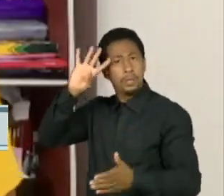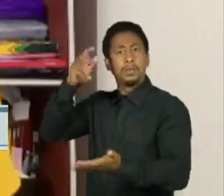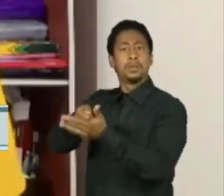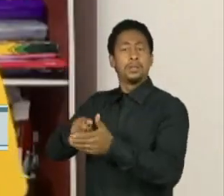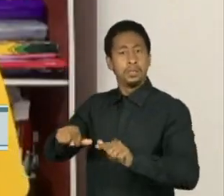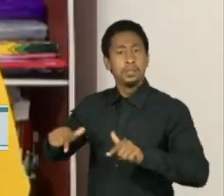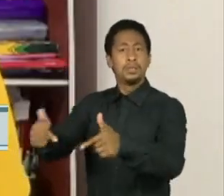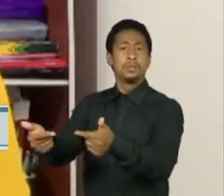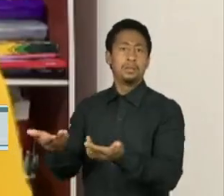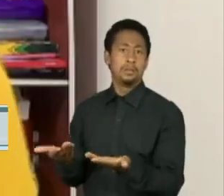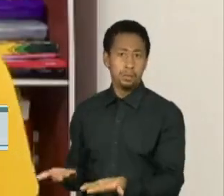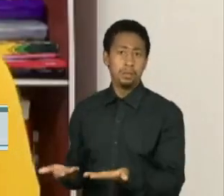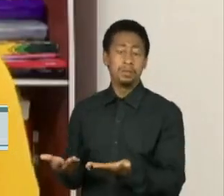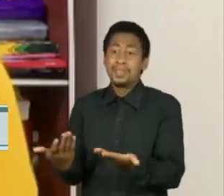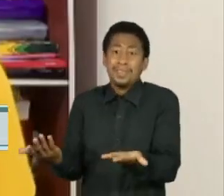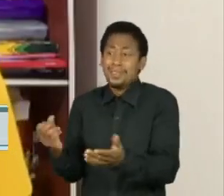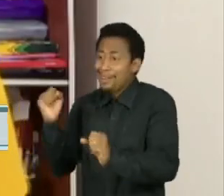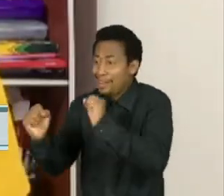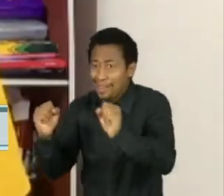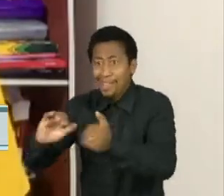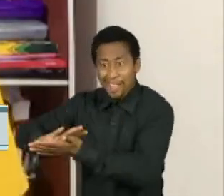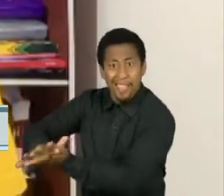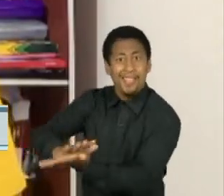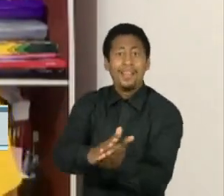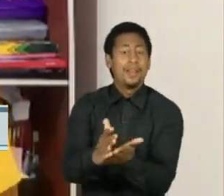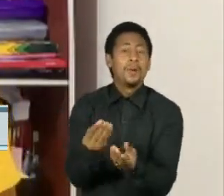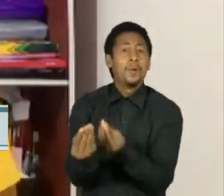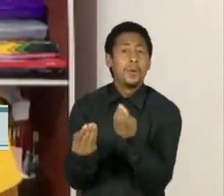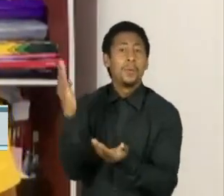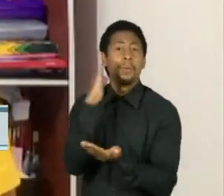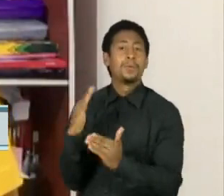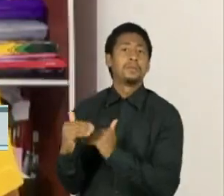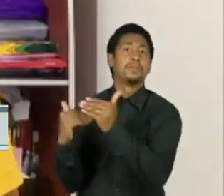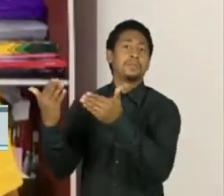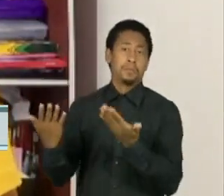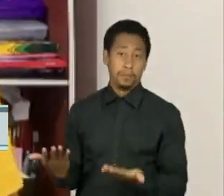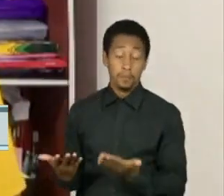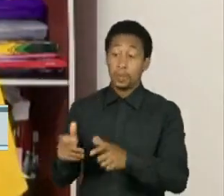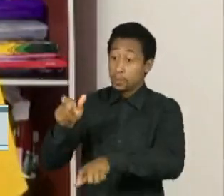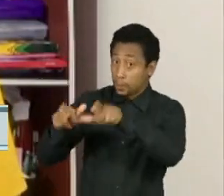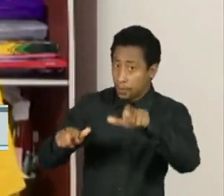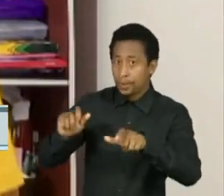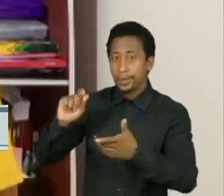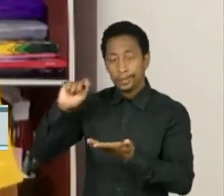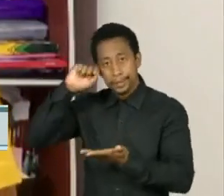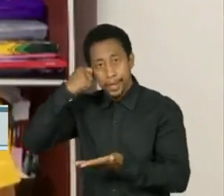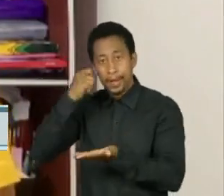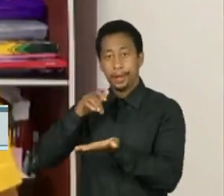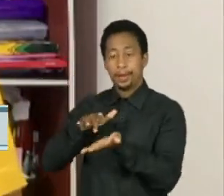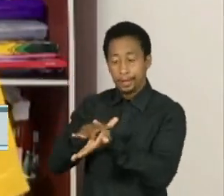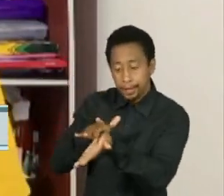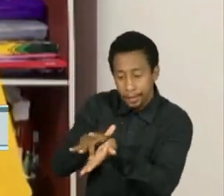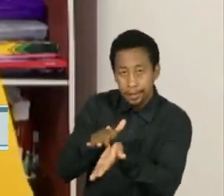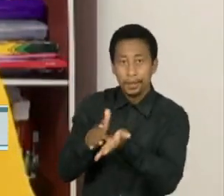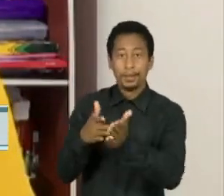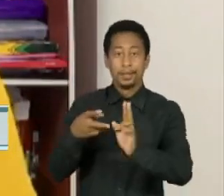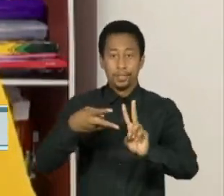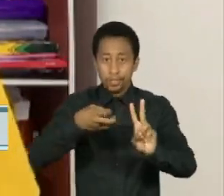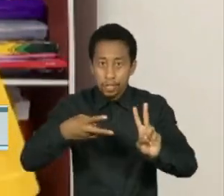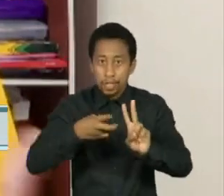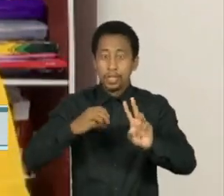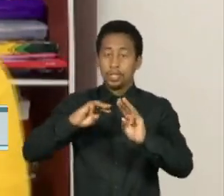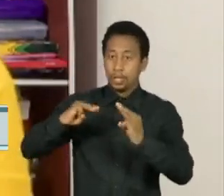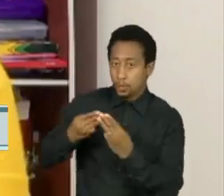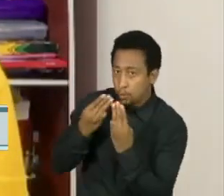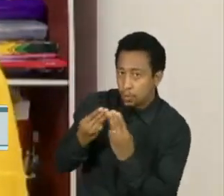país, o vai ser de nós? O que vai ser desse país? É claro que as pessoas negras, os ciganos, os índios, os indígenas e os judeus